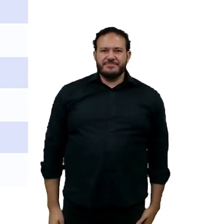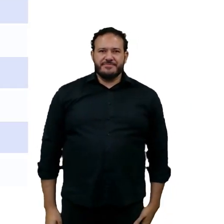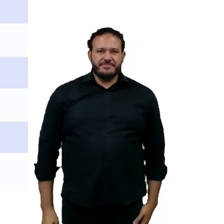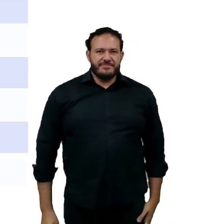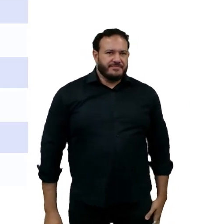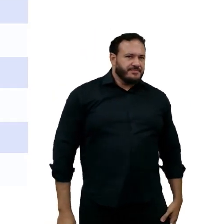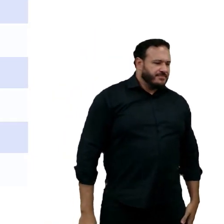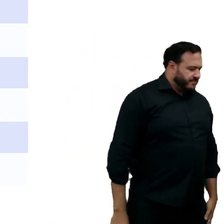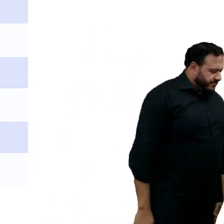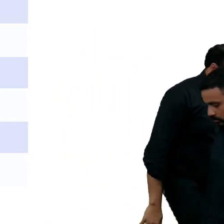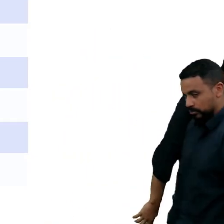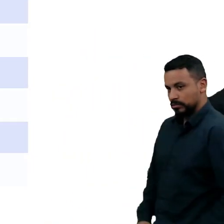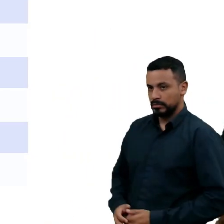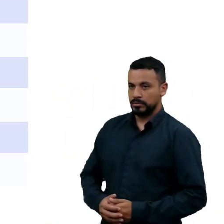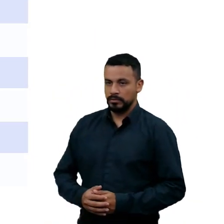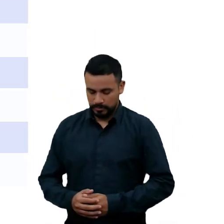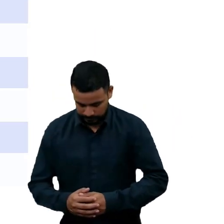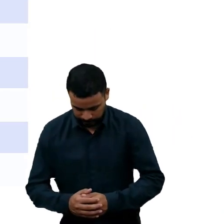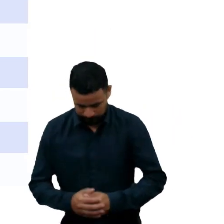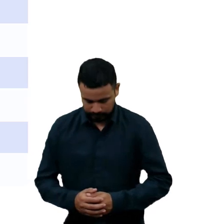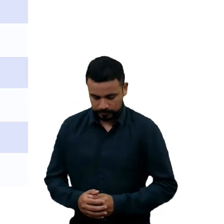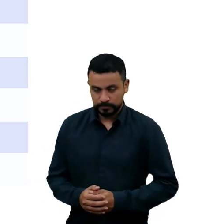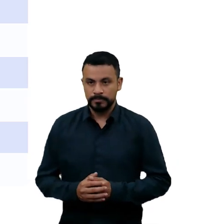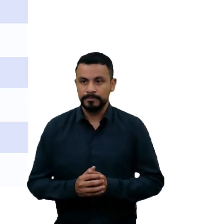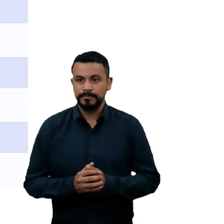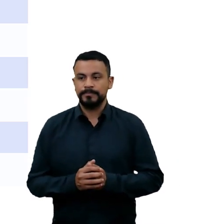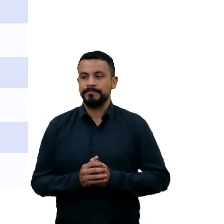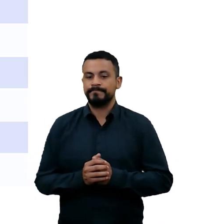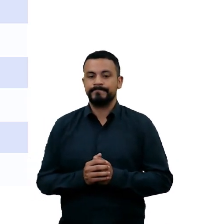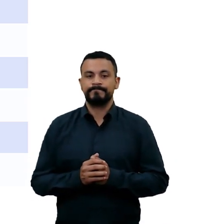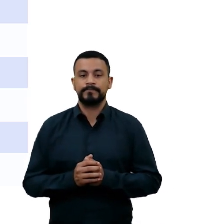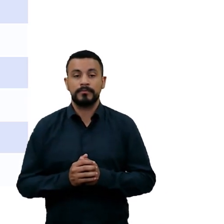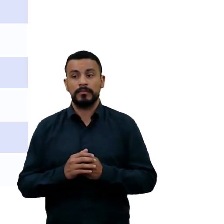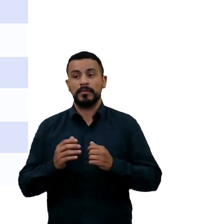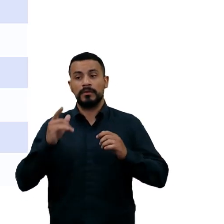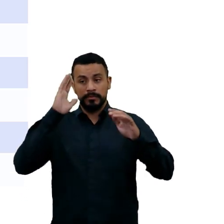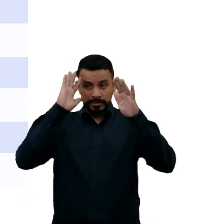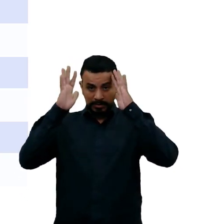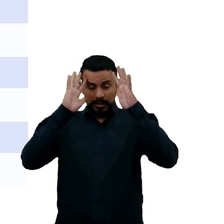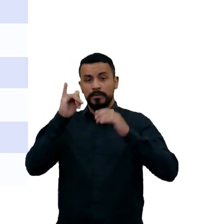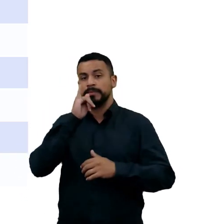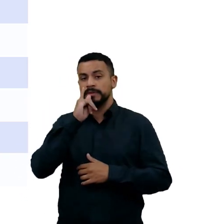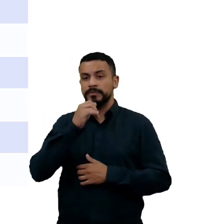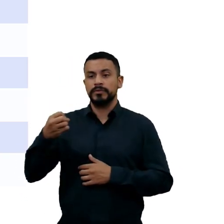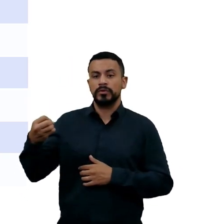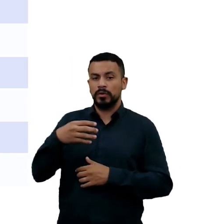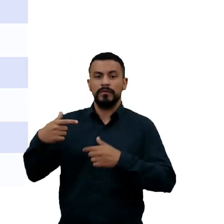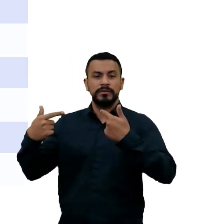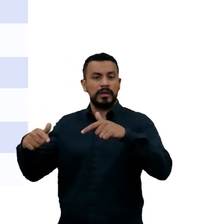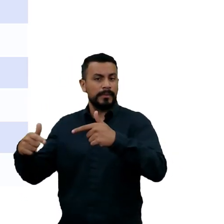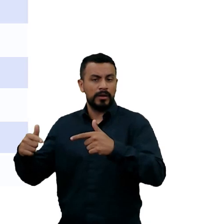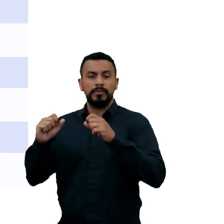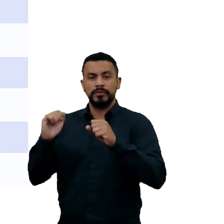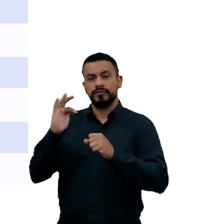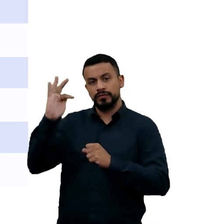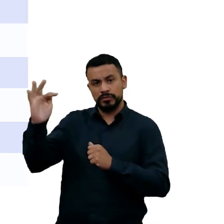Nós somos terríveis em imaginar os novos trabalhos que podem surgir, por exemplo, aqui foi feito pelo Fórum Econômico Mundial